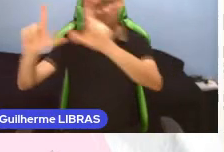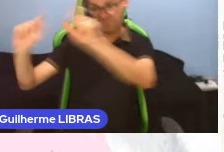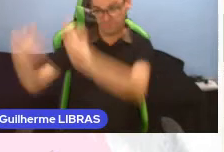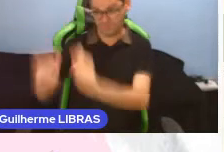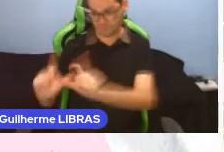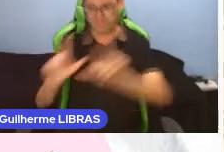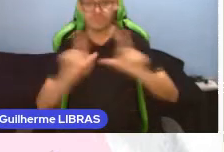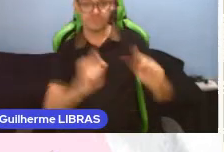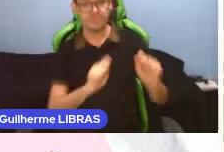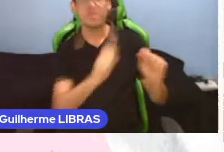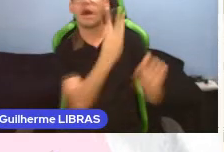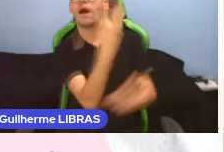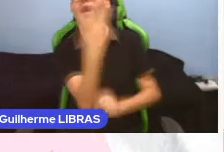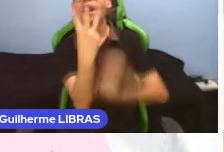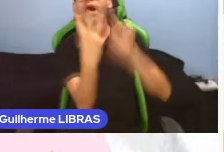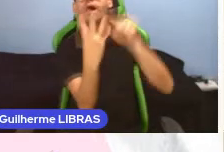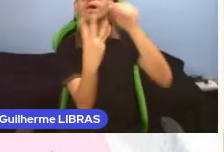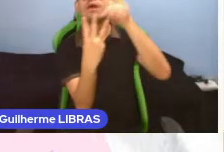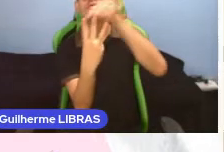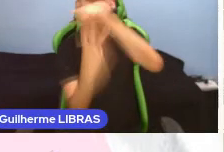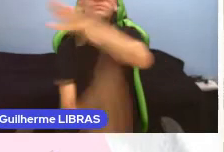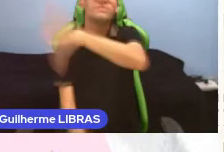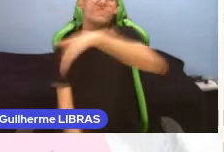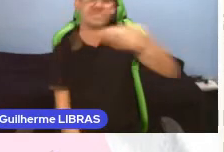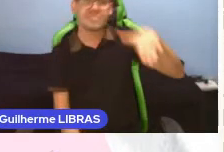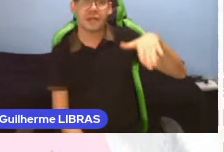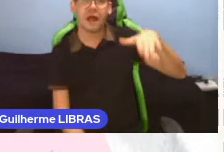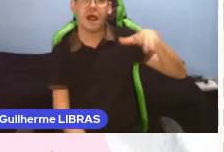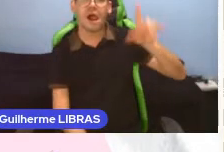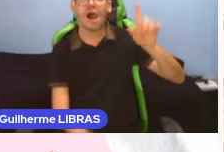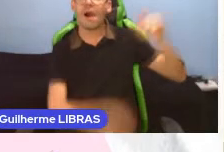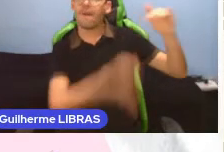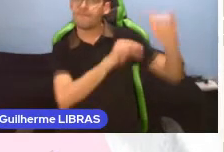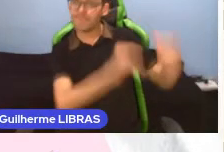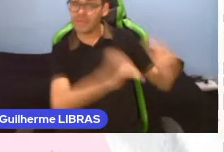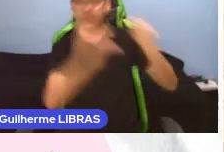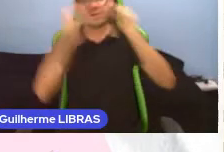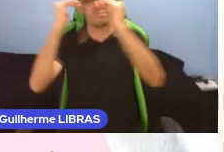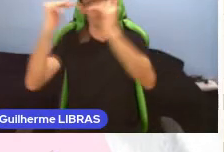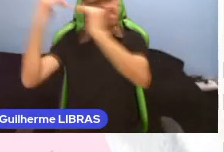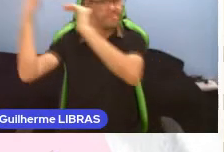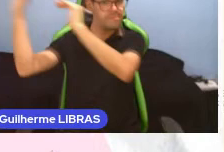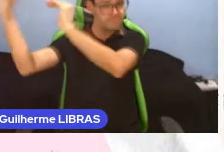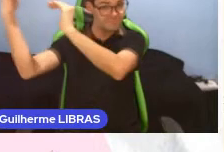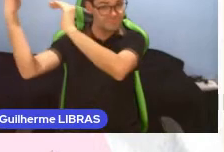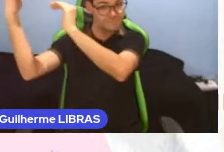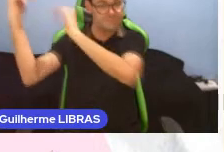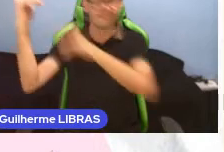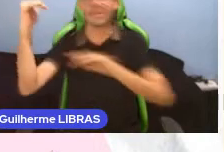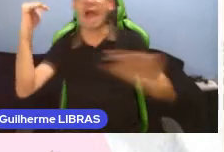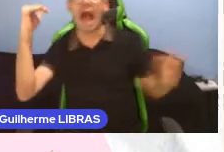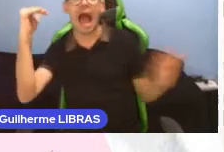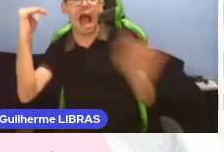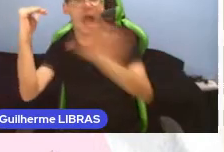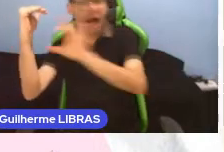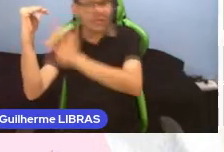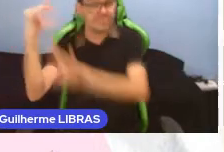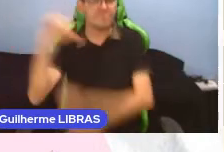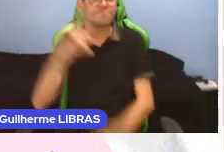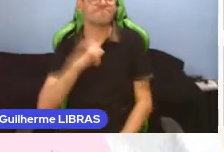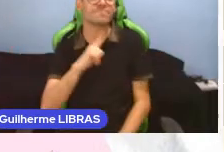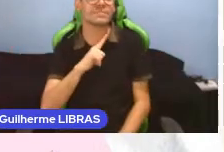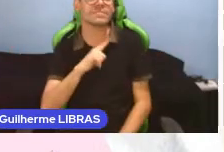três crianças de tamanhos diferentes. Pequena, média e grande. Cada uma está em cima de um